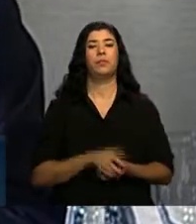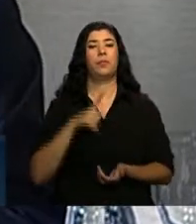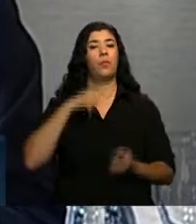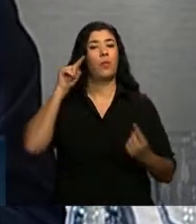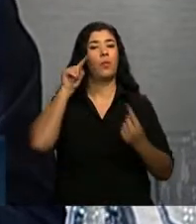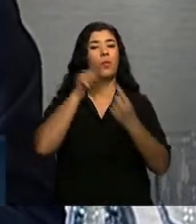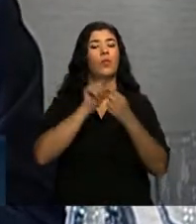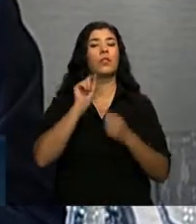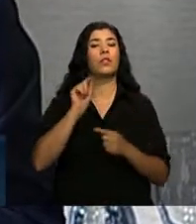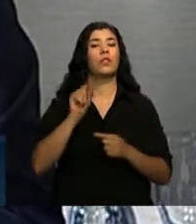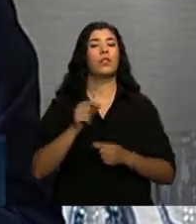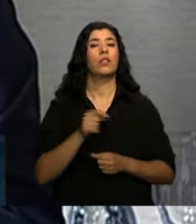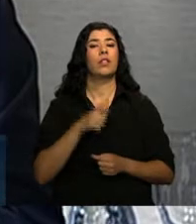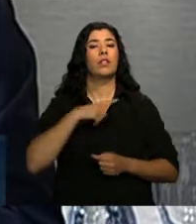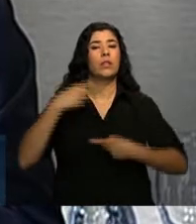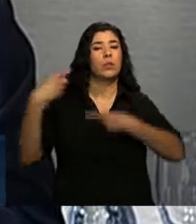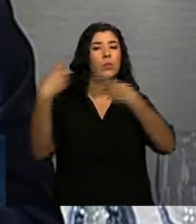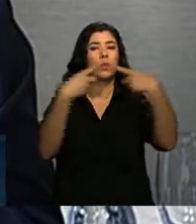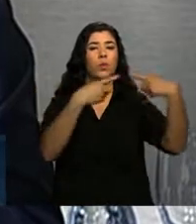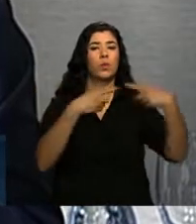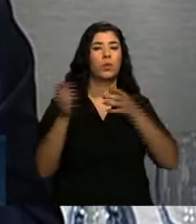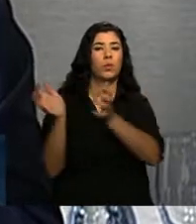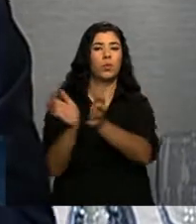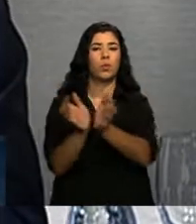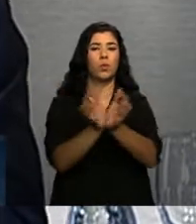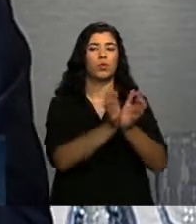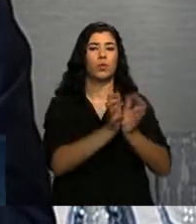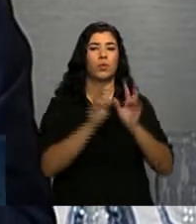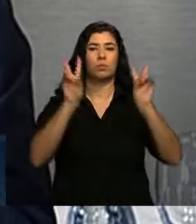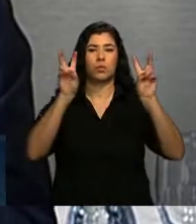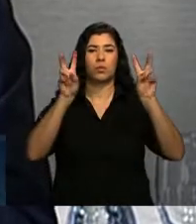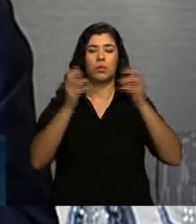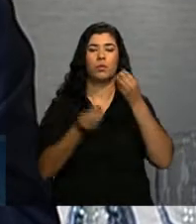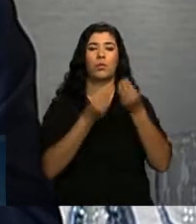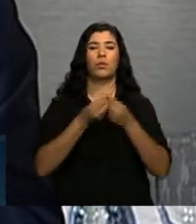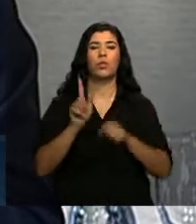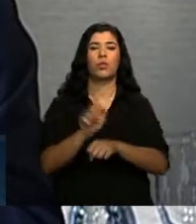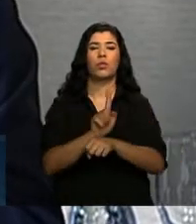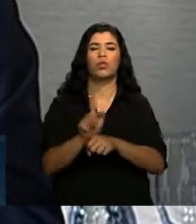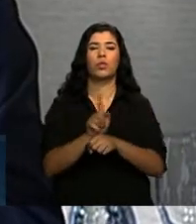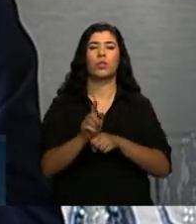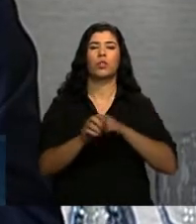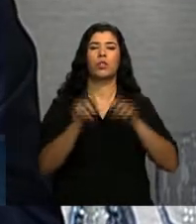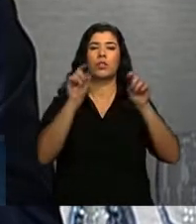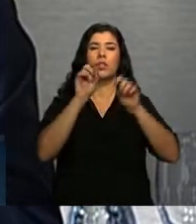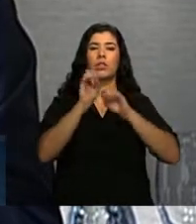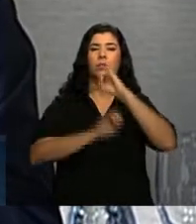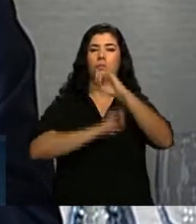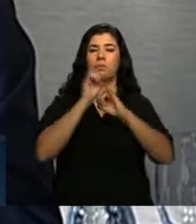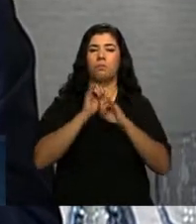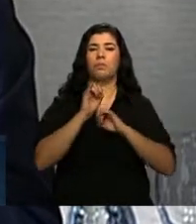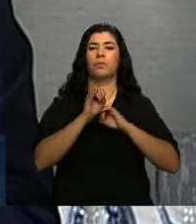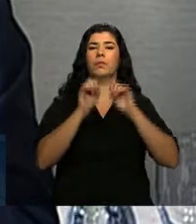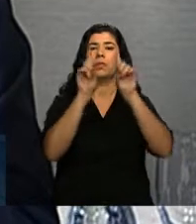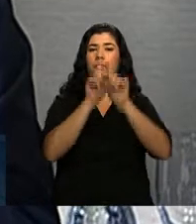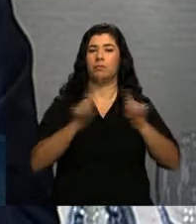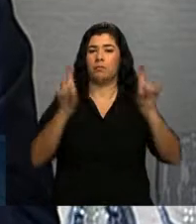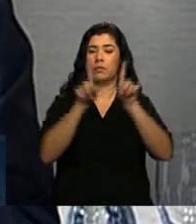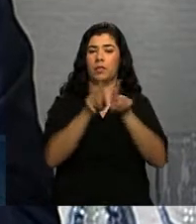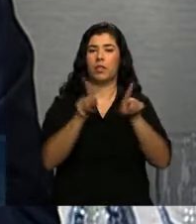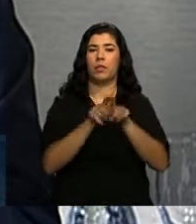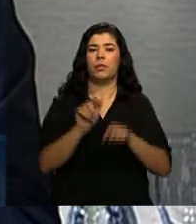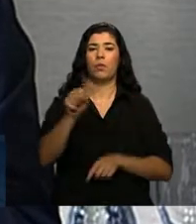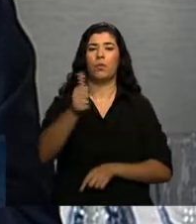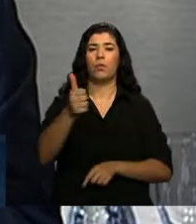reunião tem o foco de propiciar discussões por meio de grupos temáticos sobre gestão de informática, atenção hematológica e hemoterapia, a qualificação